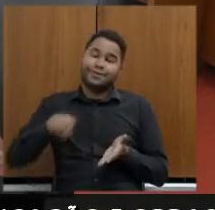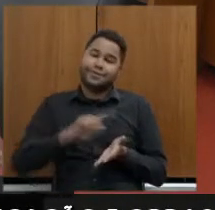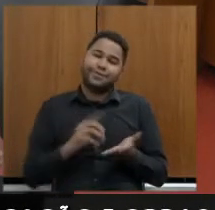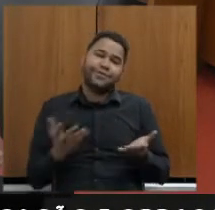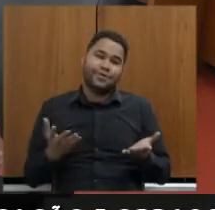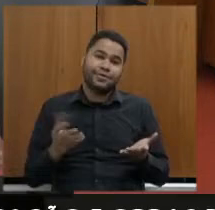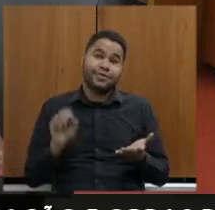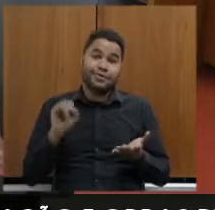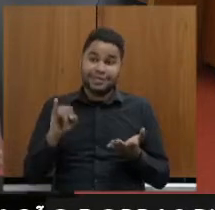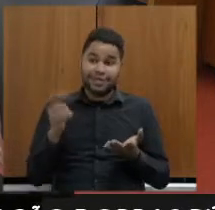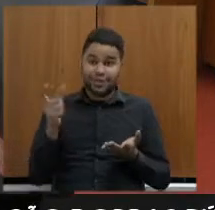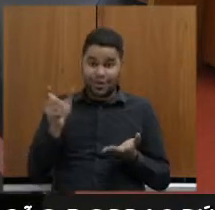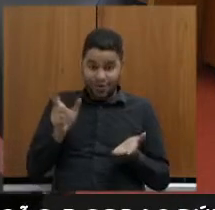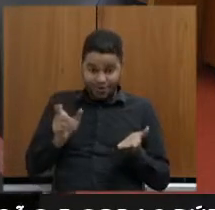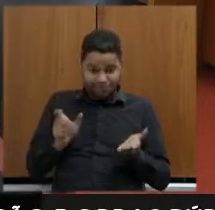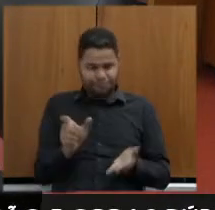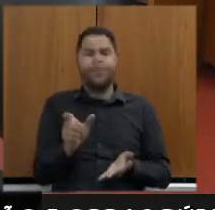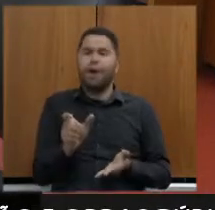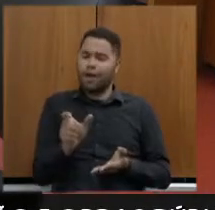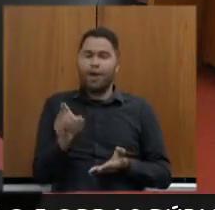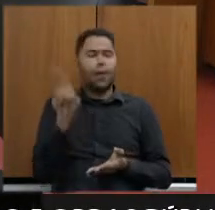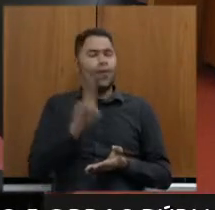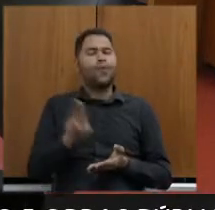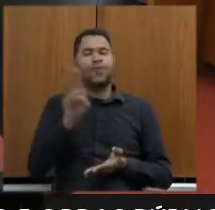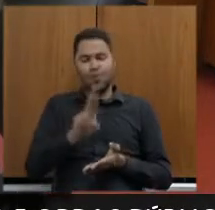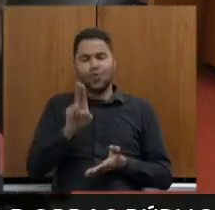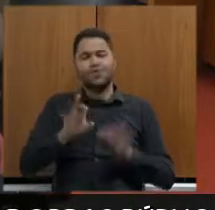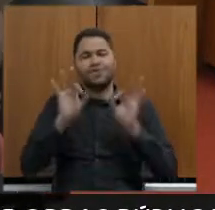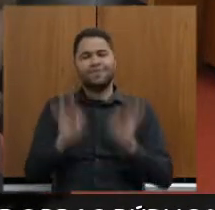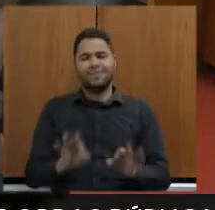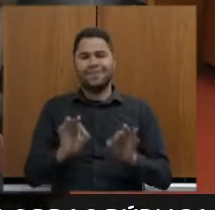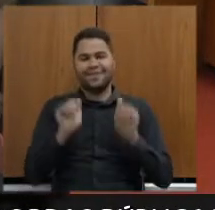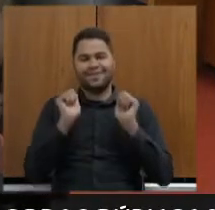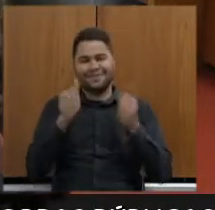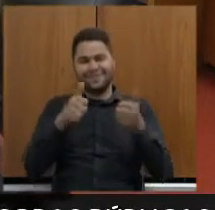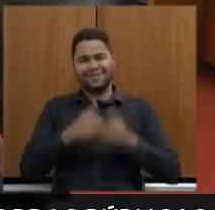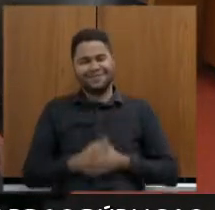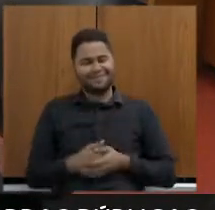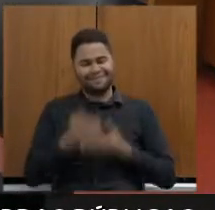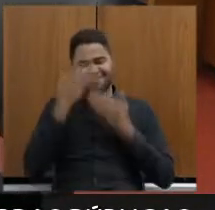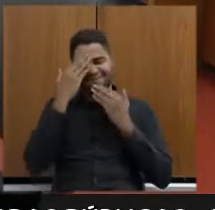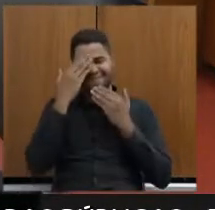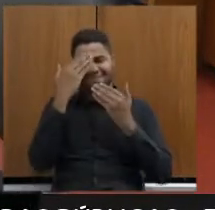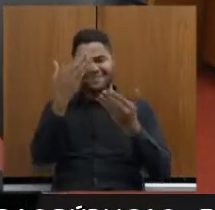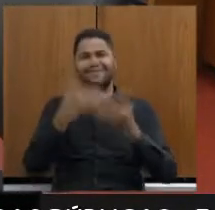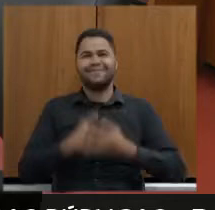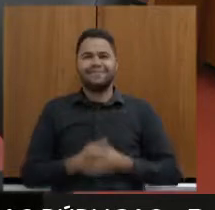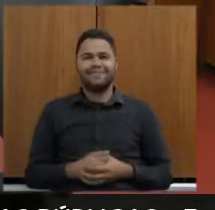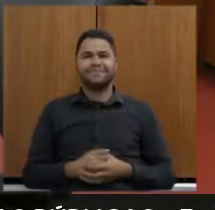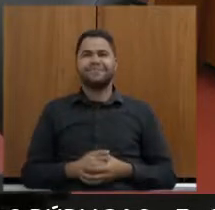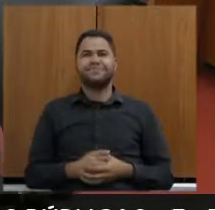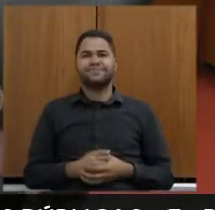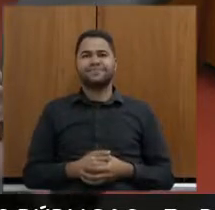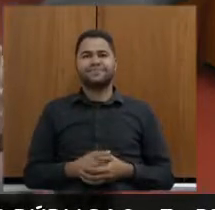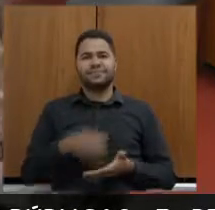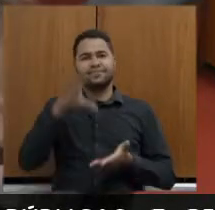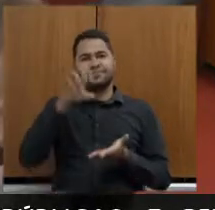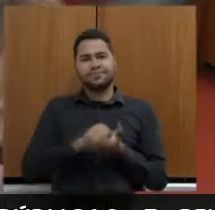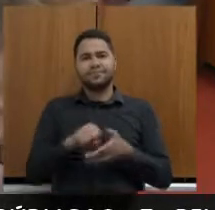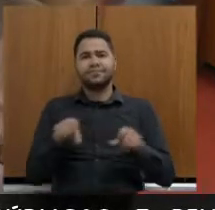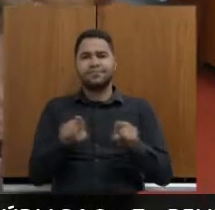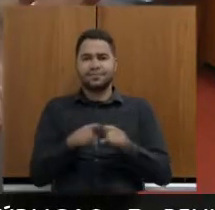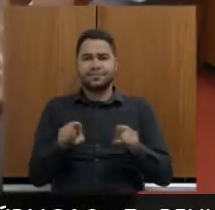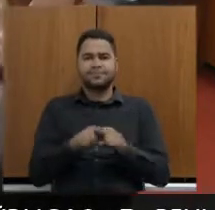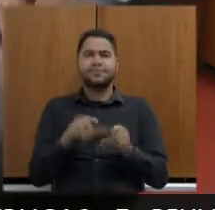se der o cartão black para a gente, a gente gasta, está bom? Obrigado. Ok, registrar também aqui,